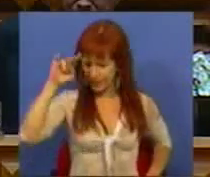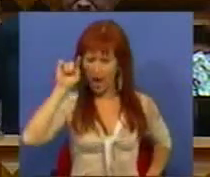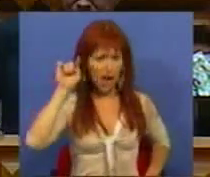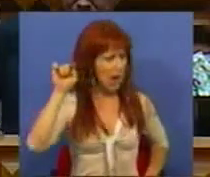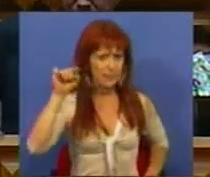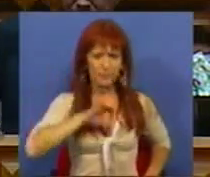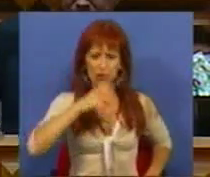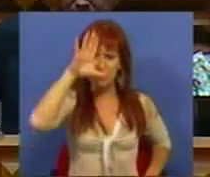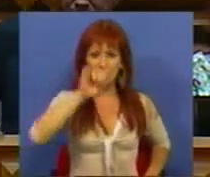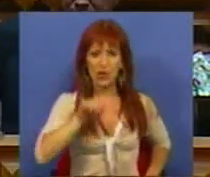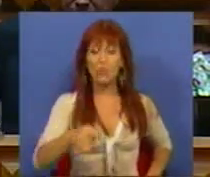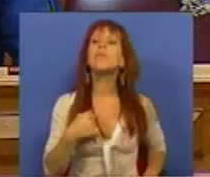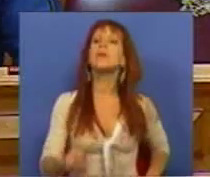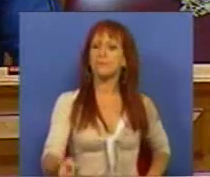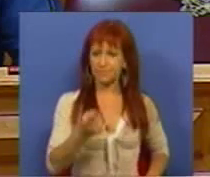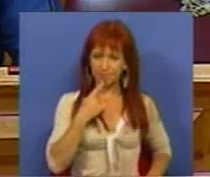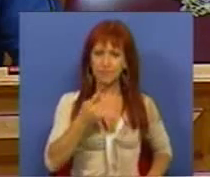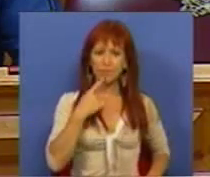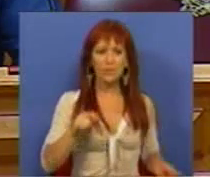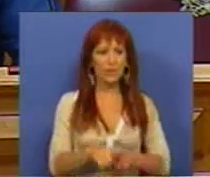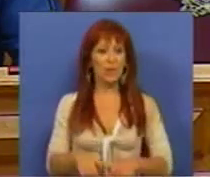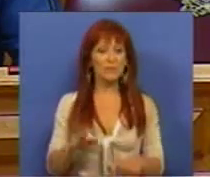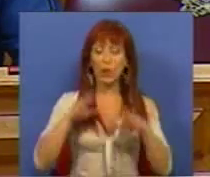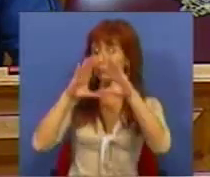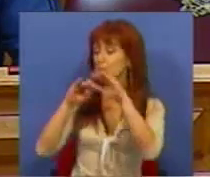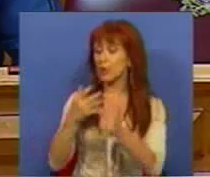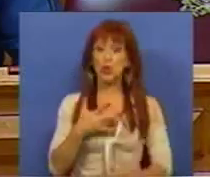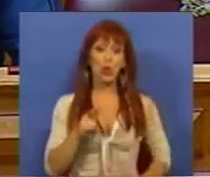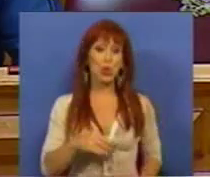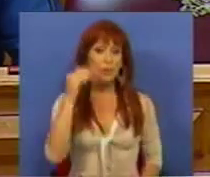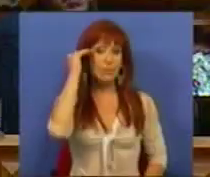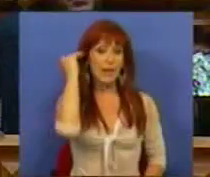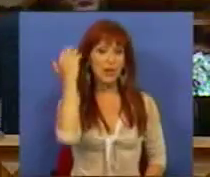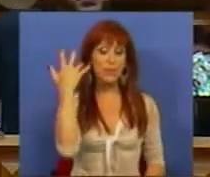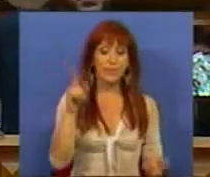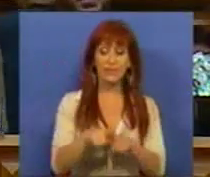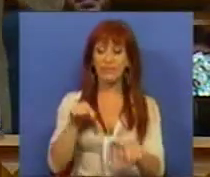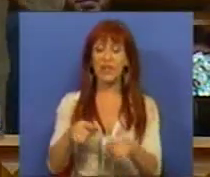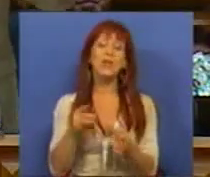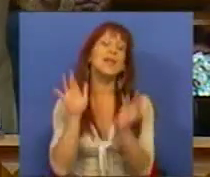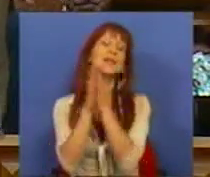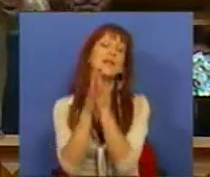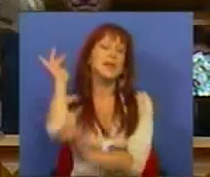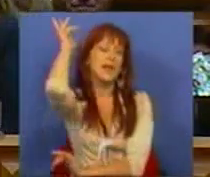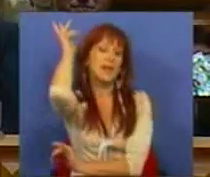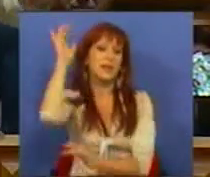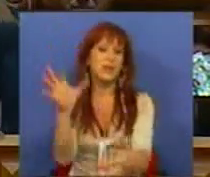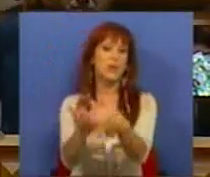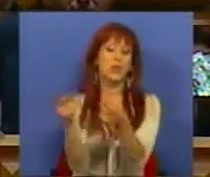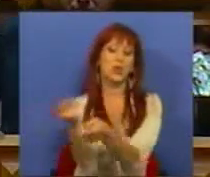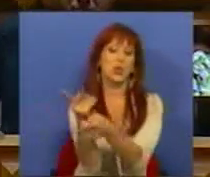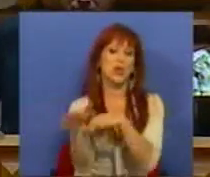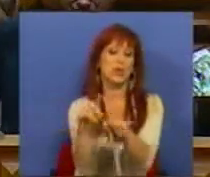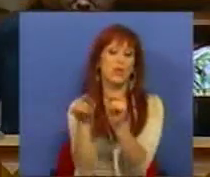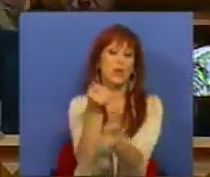enganado, Sr. Primeiro-Ministro. Eu percebo que com uma conversa com o Dr. Passos Coelho e nessa santinha aliança que fazem